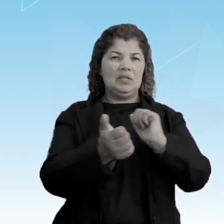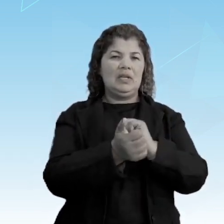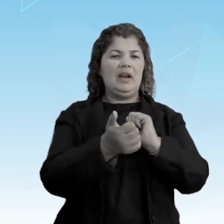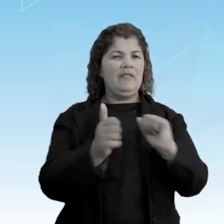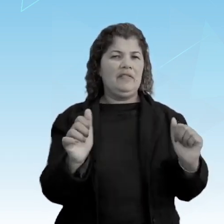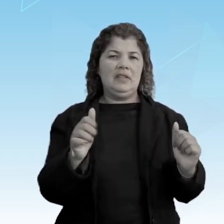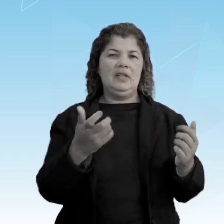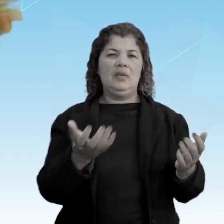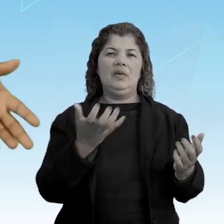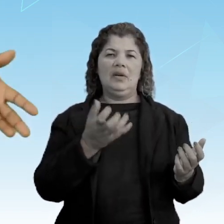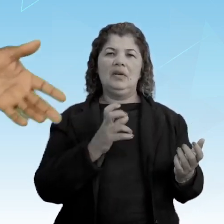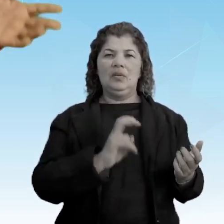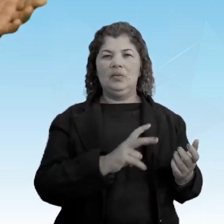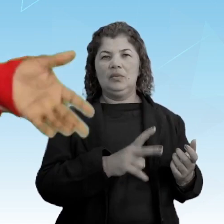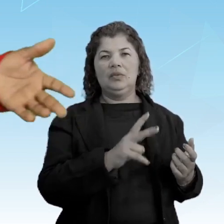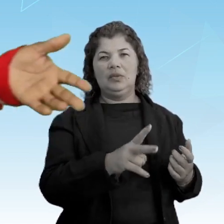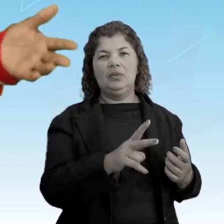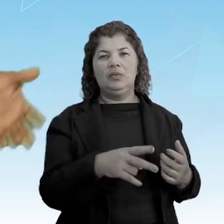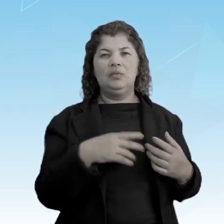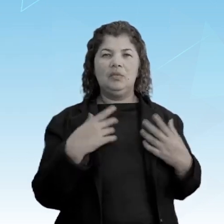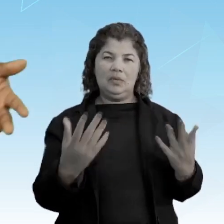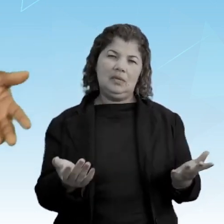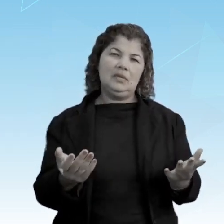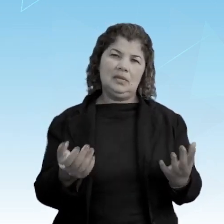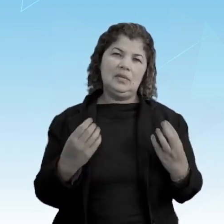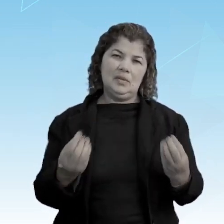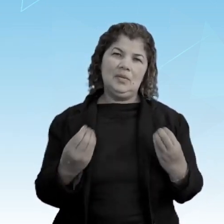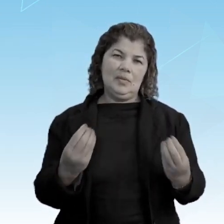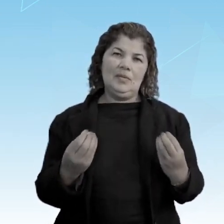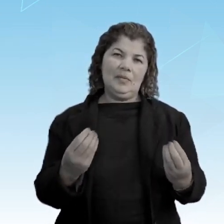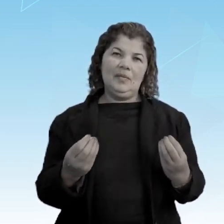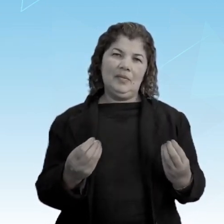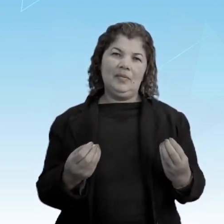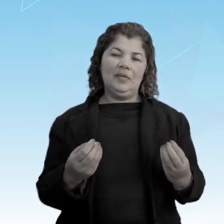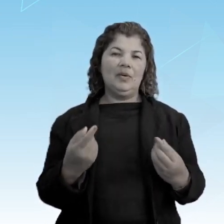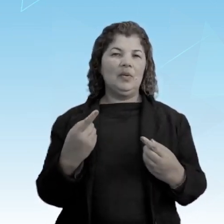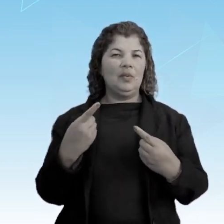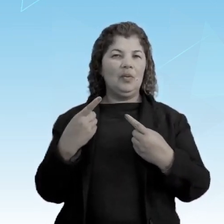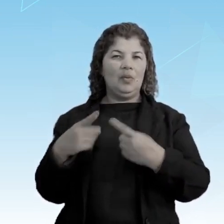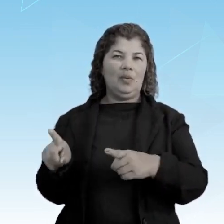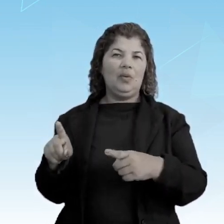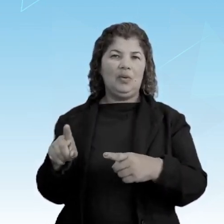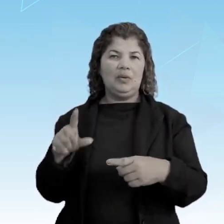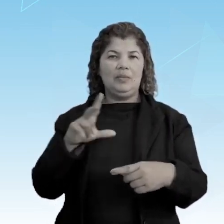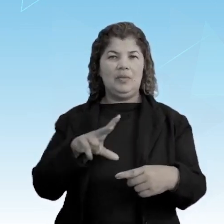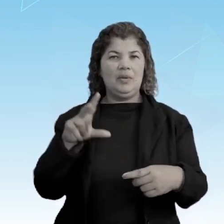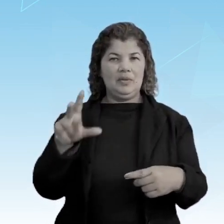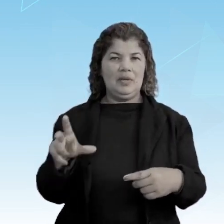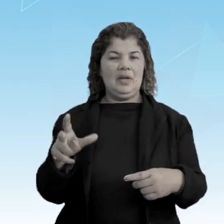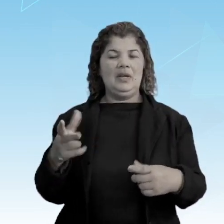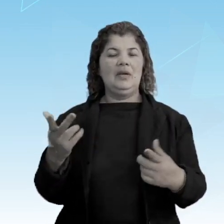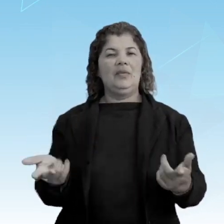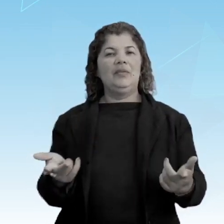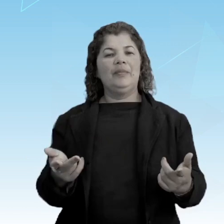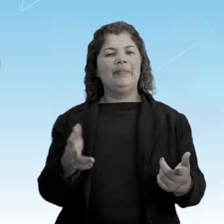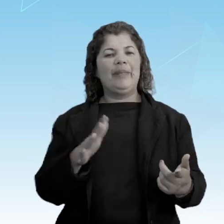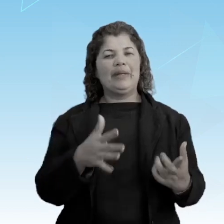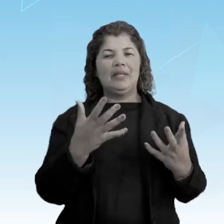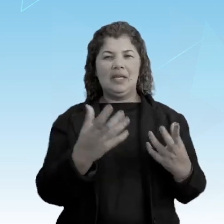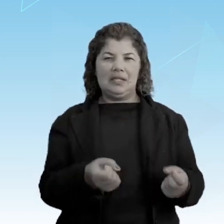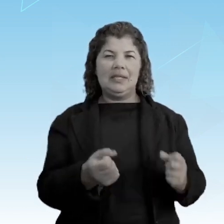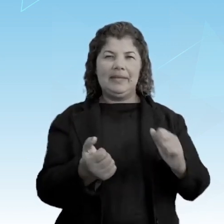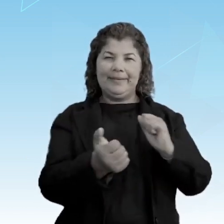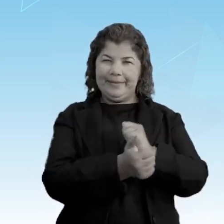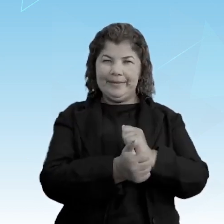Oh, meu, qual é, cara? Vocês são contra a exploração de Portugal e aceitam a